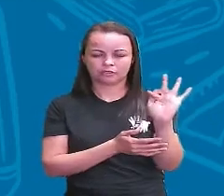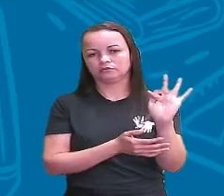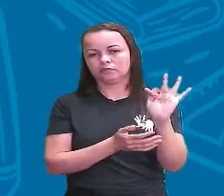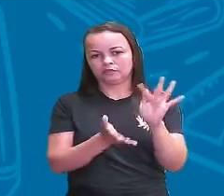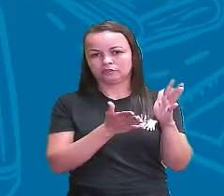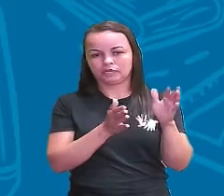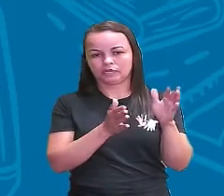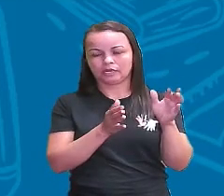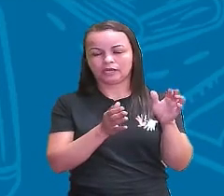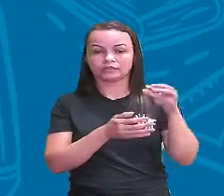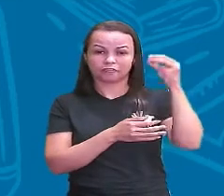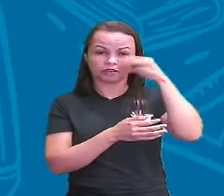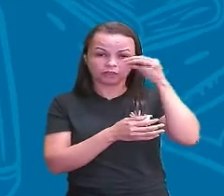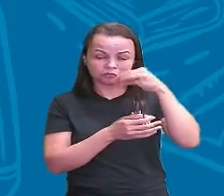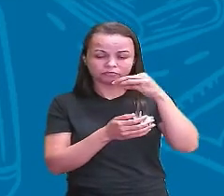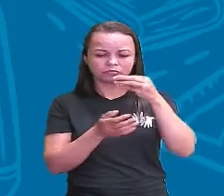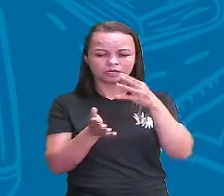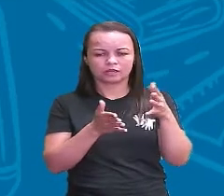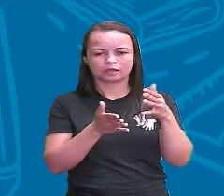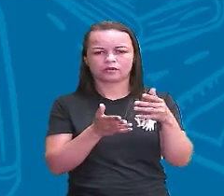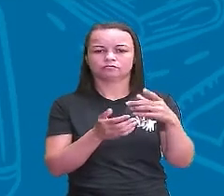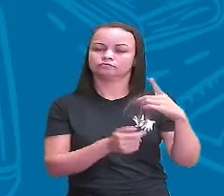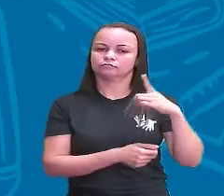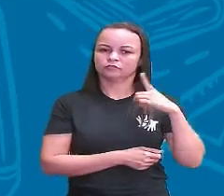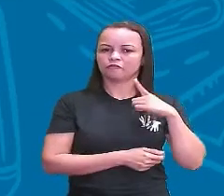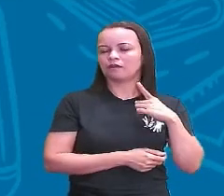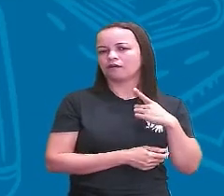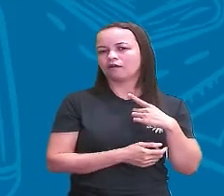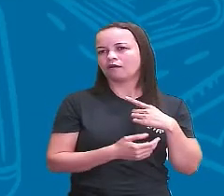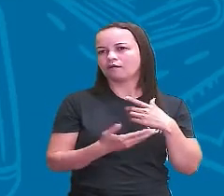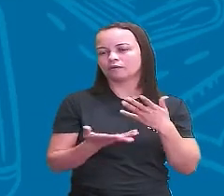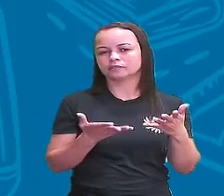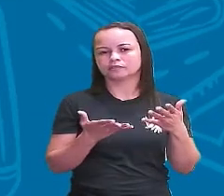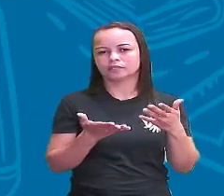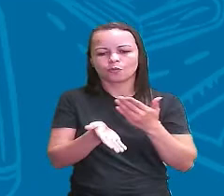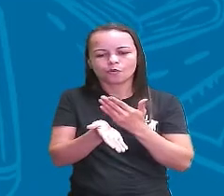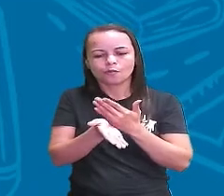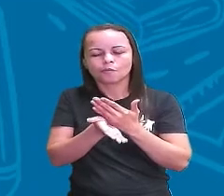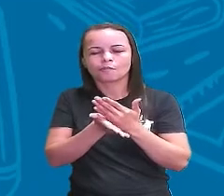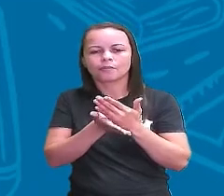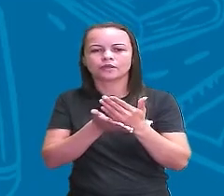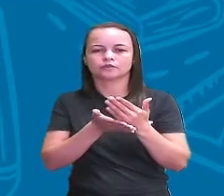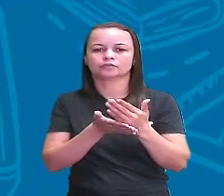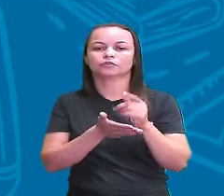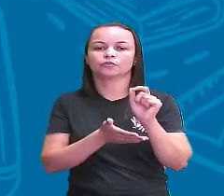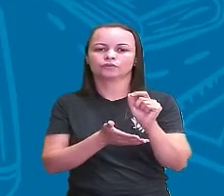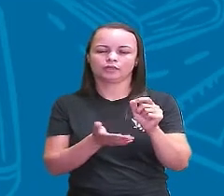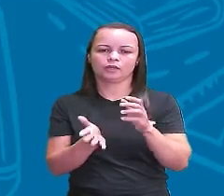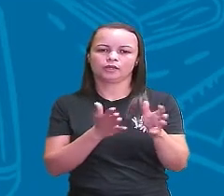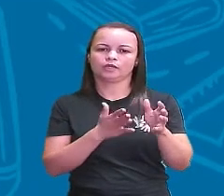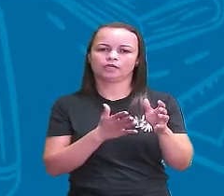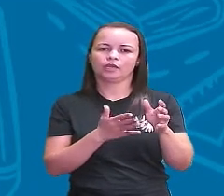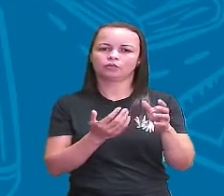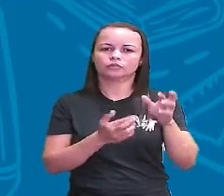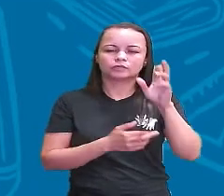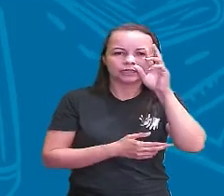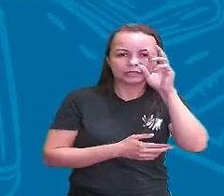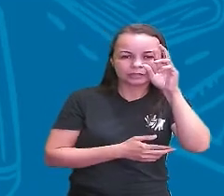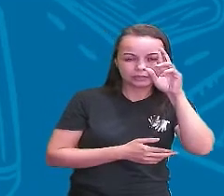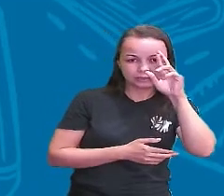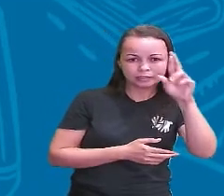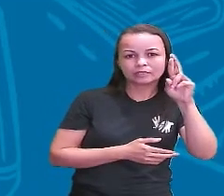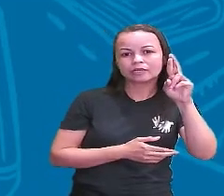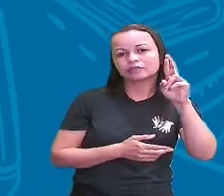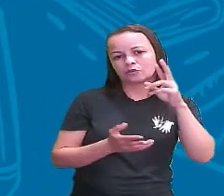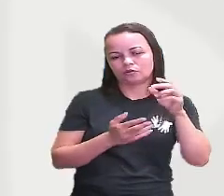tá se enfraquecendo vai ter início algo que é chamado de diretório e o que é o